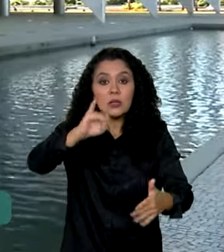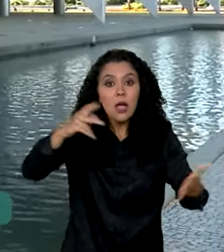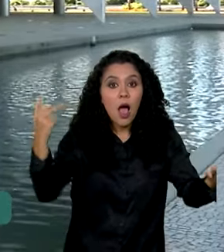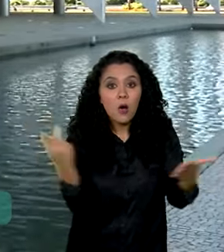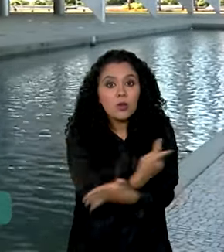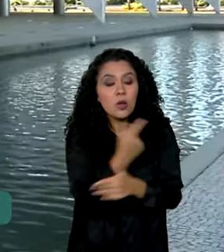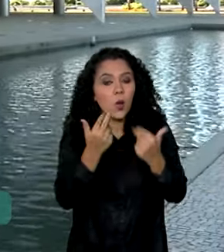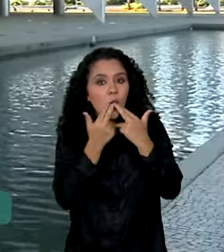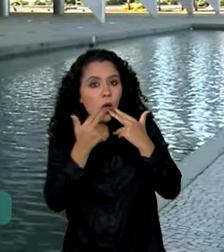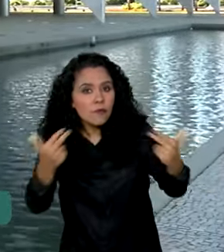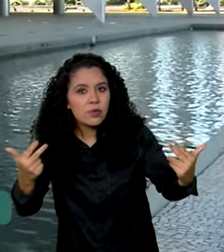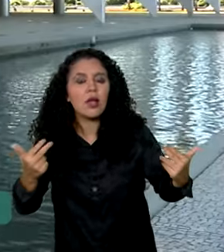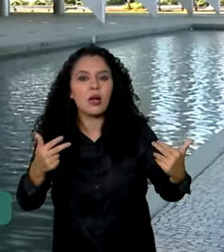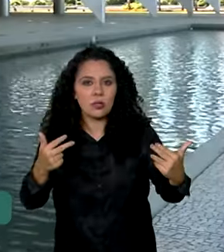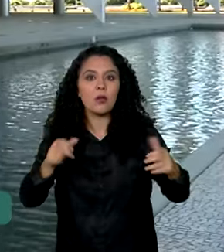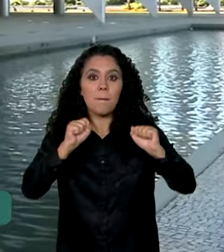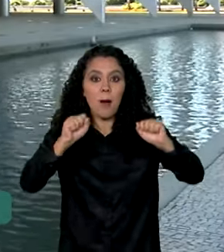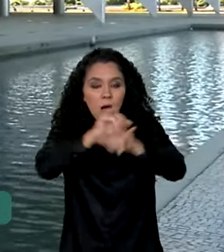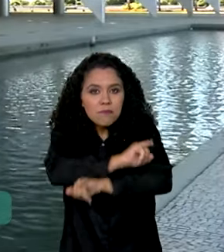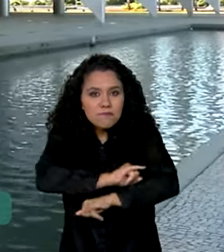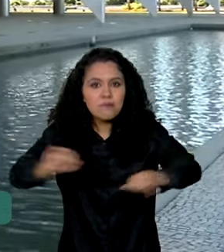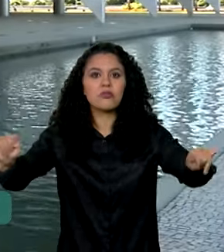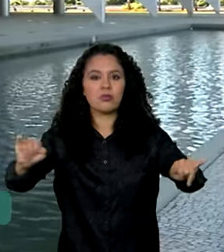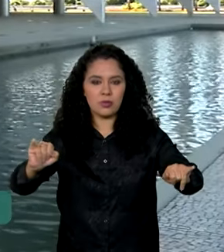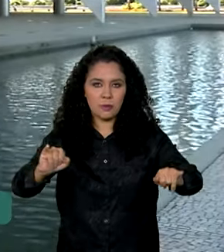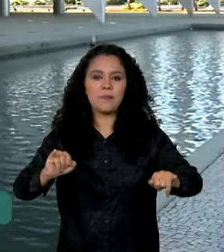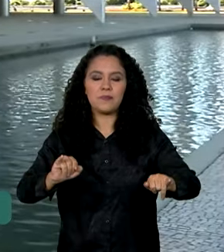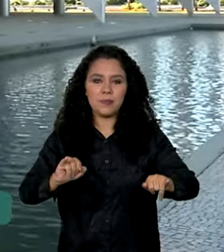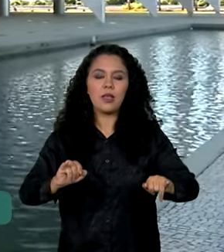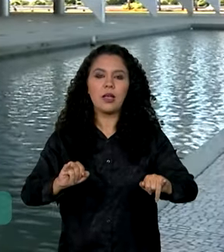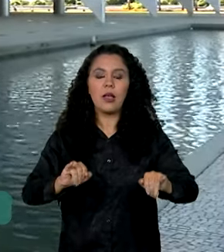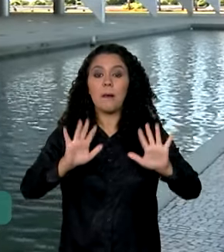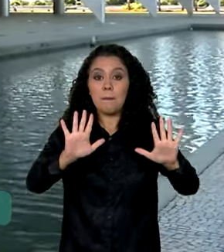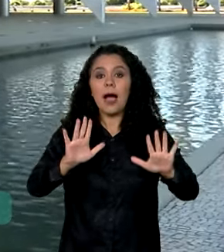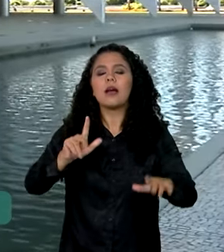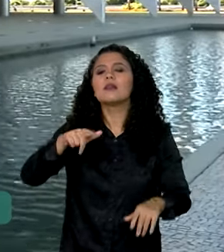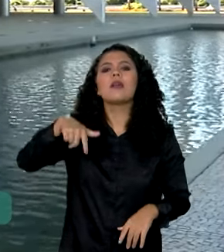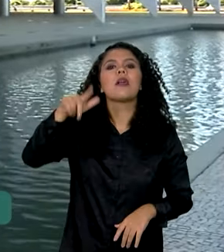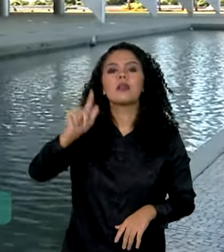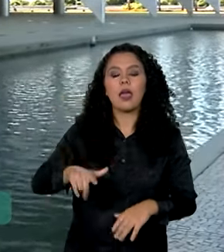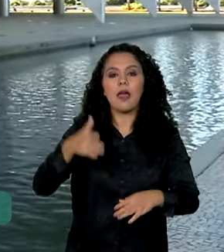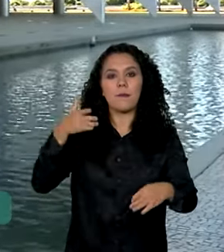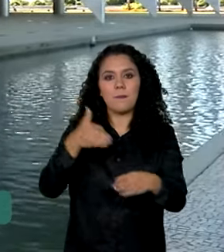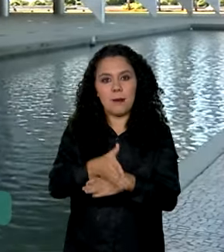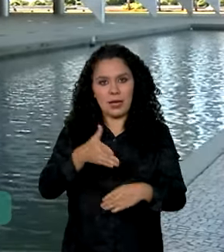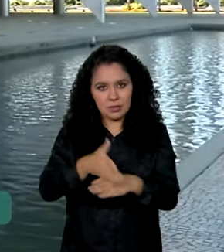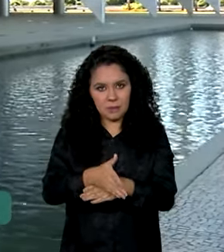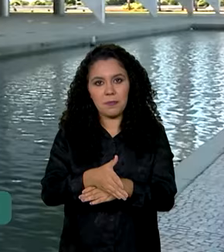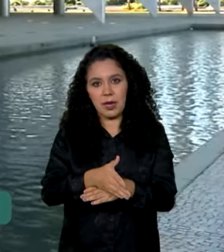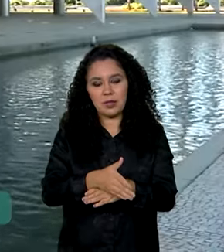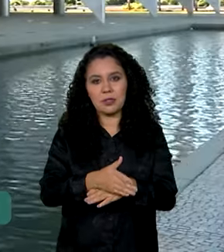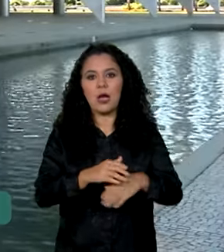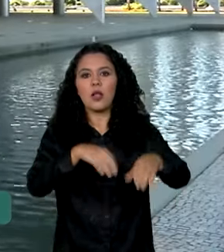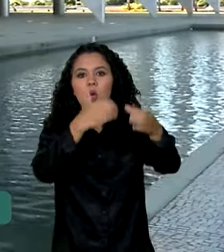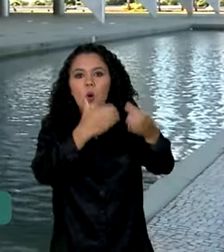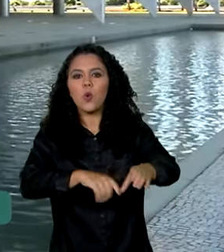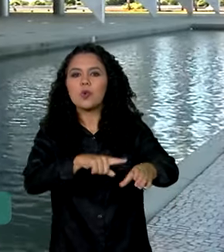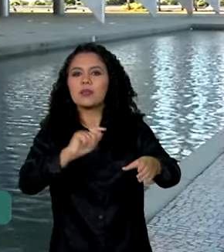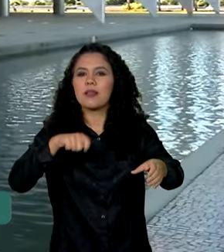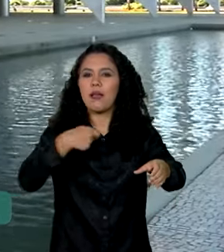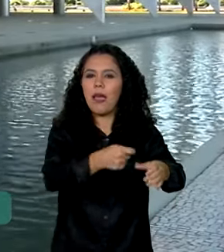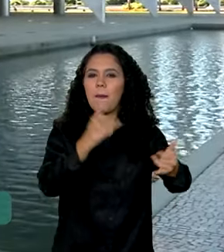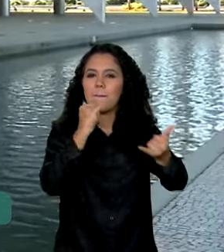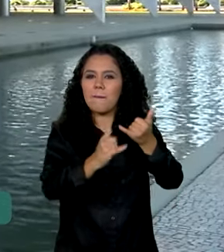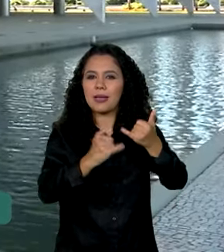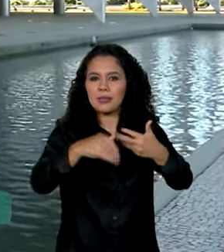alguma novidade, eles possam ser informados por lá. E quem vai participar do chamado Enem, dos concursos, desse concurso público